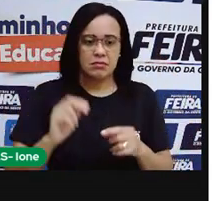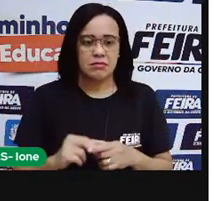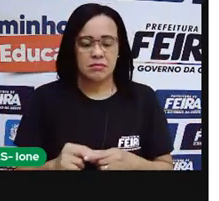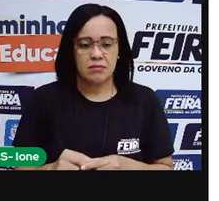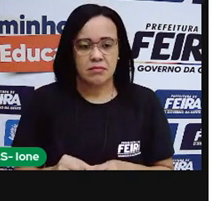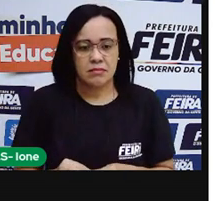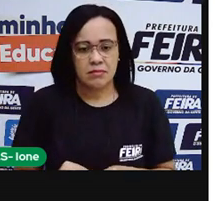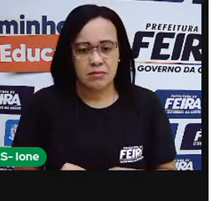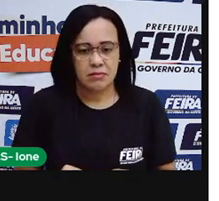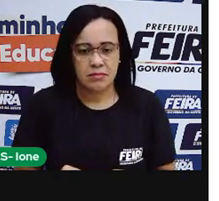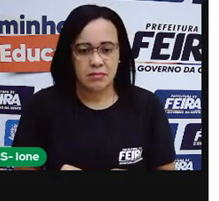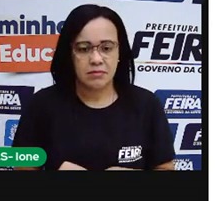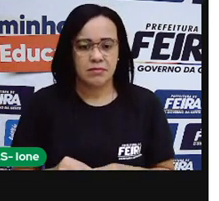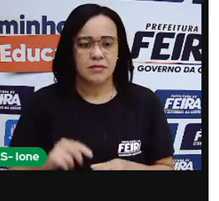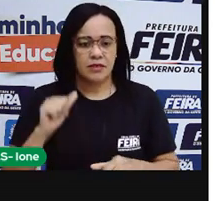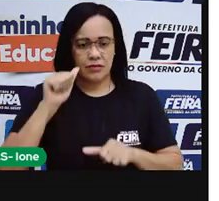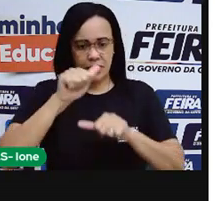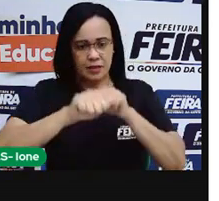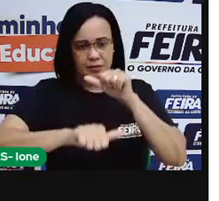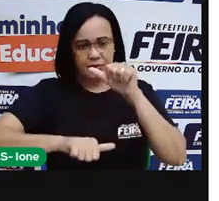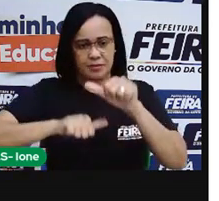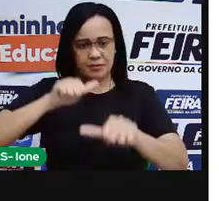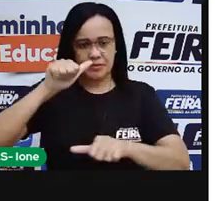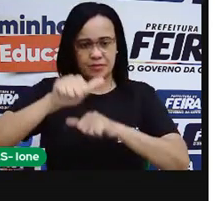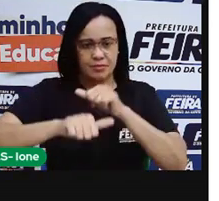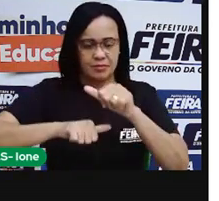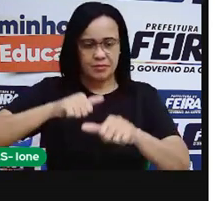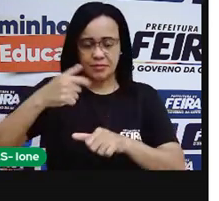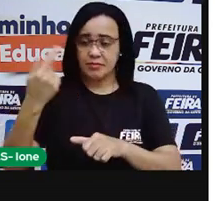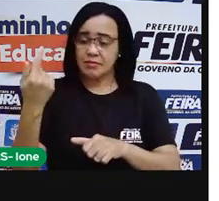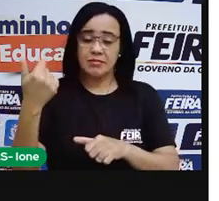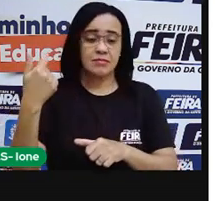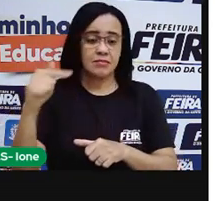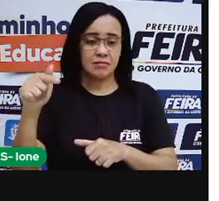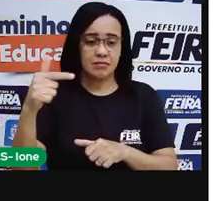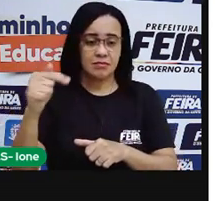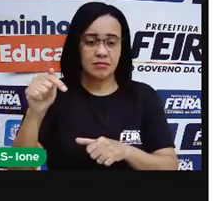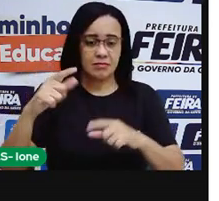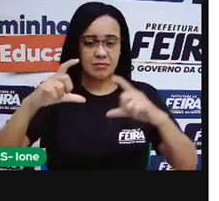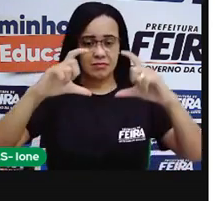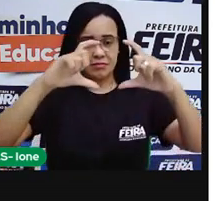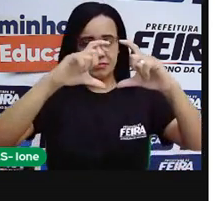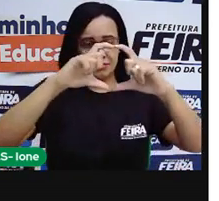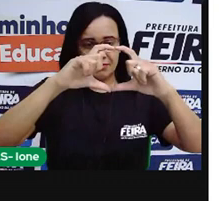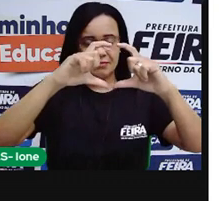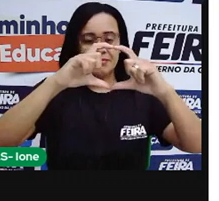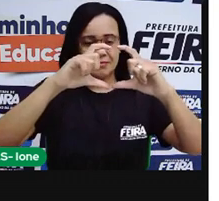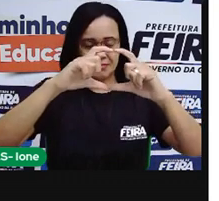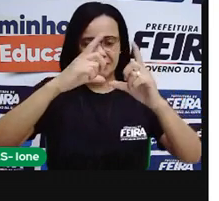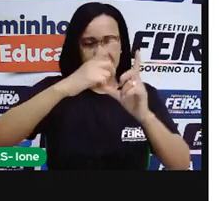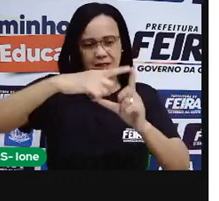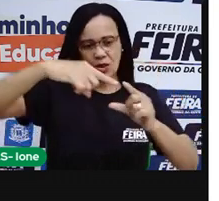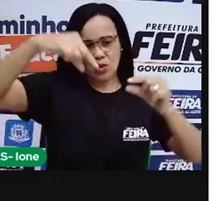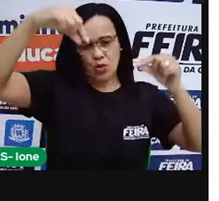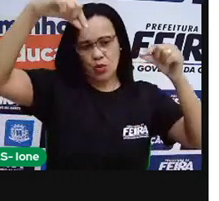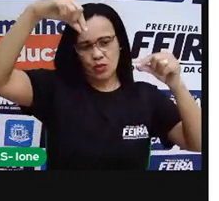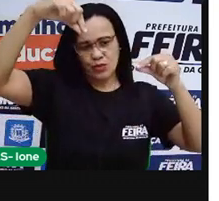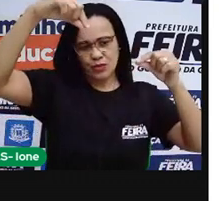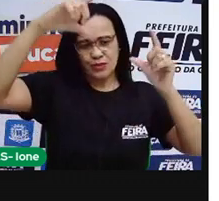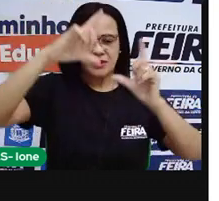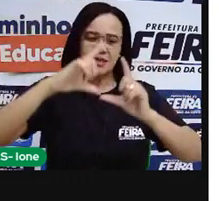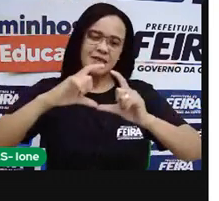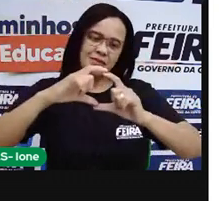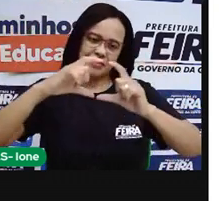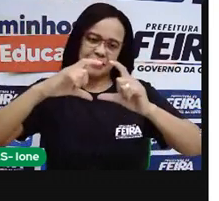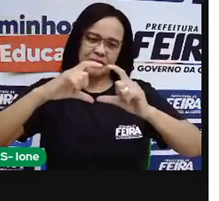E aí, quando chegar no dia dezessete, no que vai estar no céu, a Lua na sua